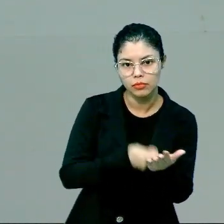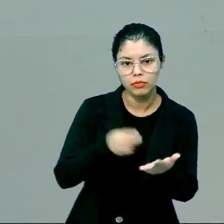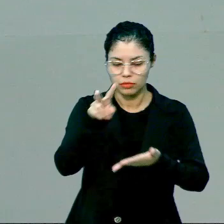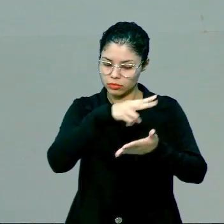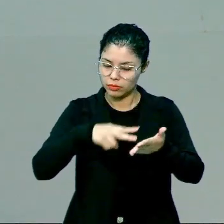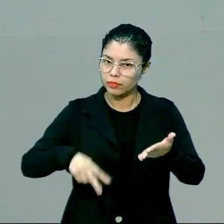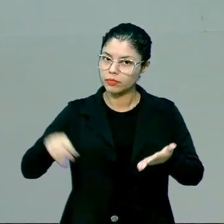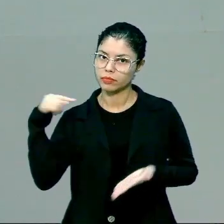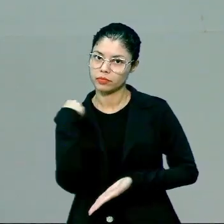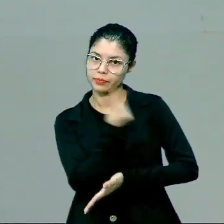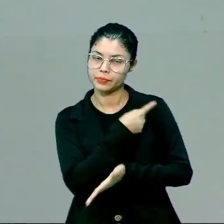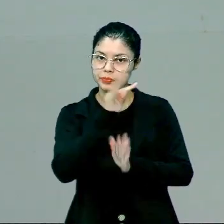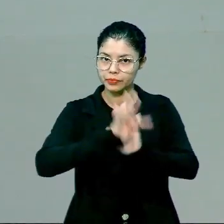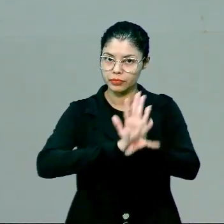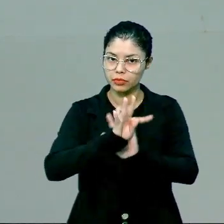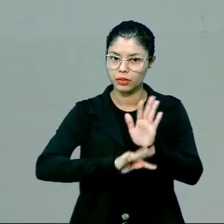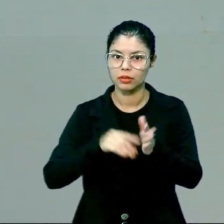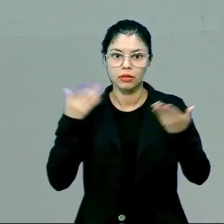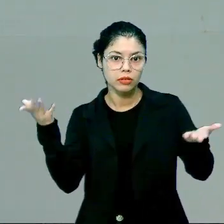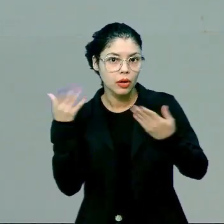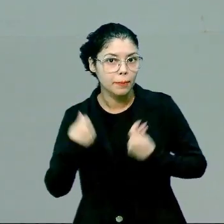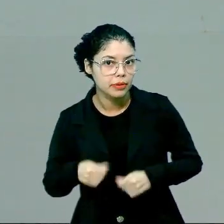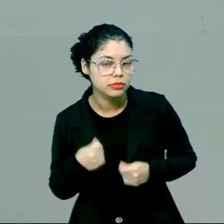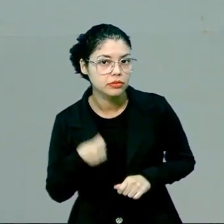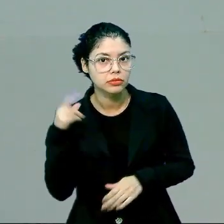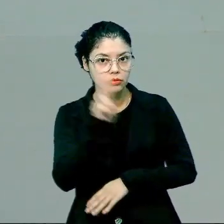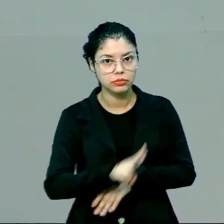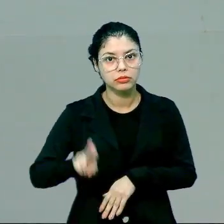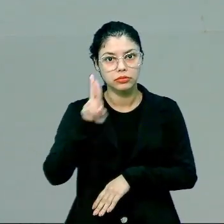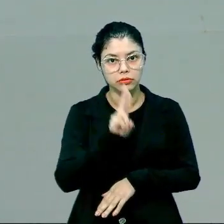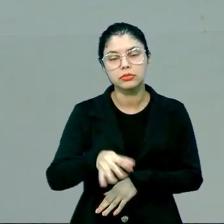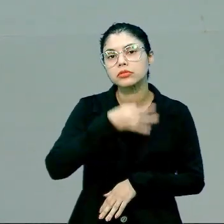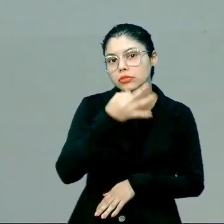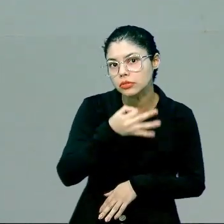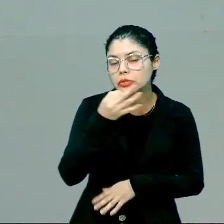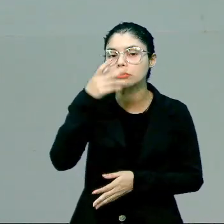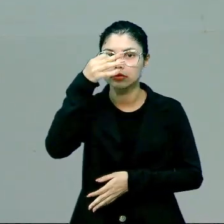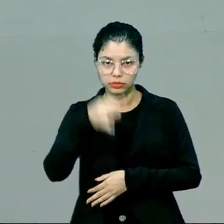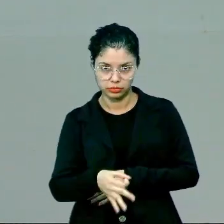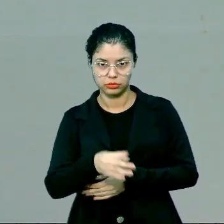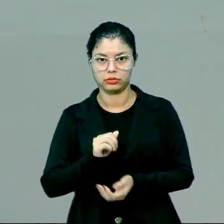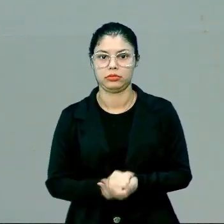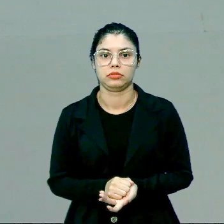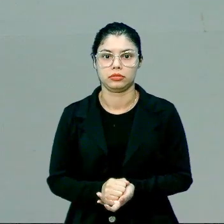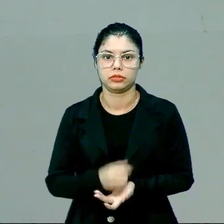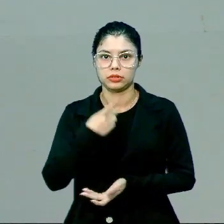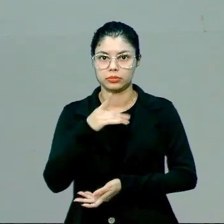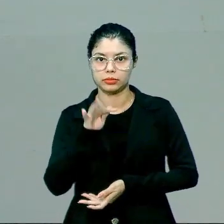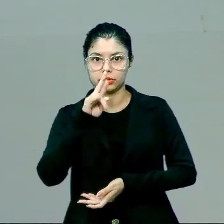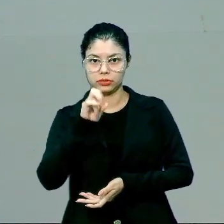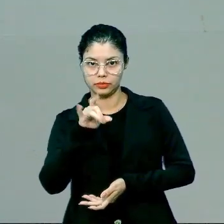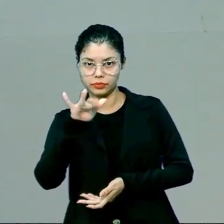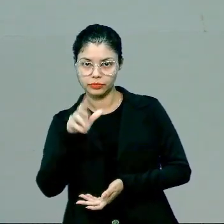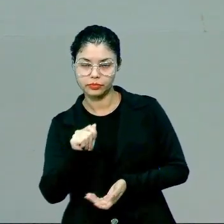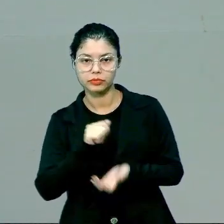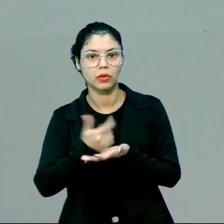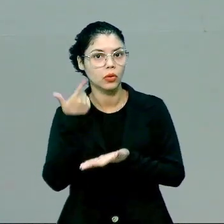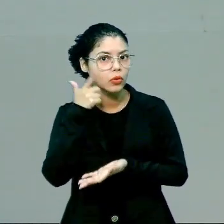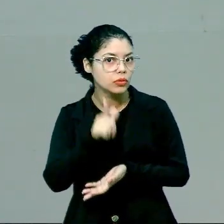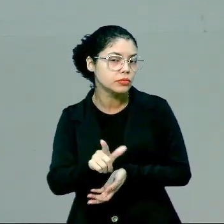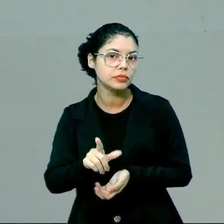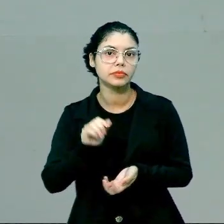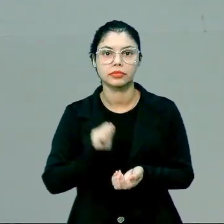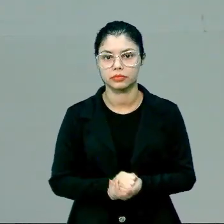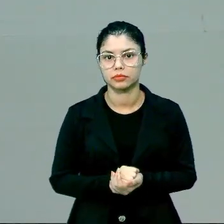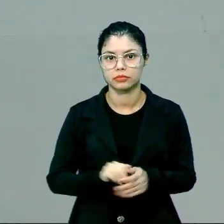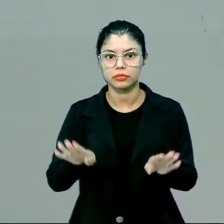que está lendo o nosso texto. Então, assim, eu preciso utilizar os argumentos necessários e plausíveis para que eu consiga convencer